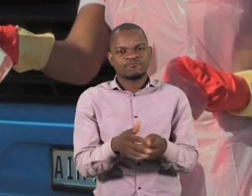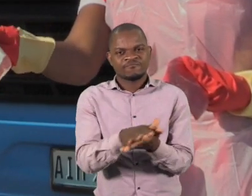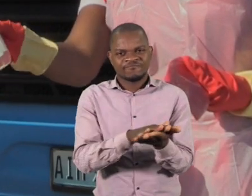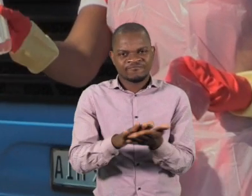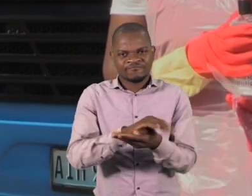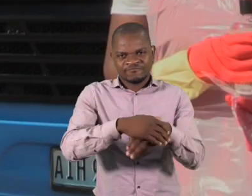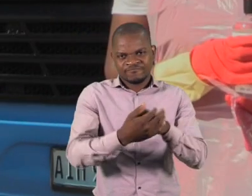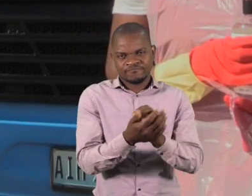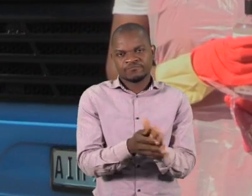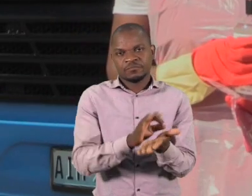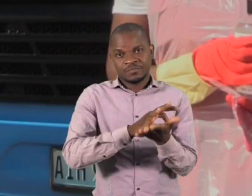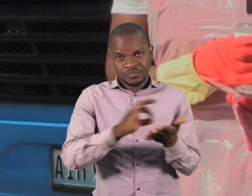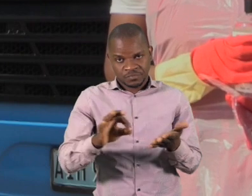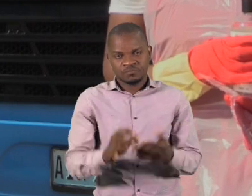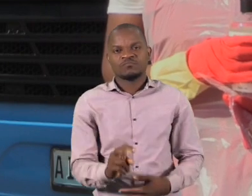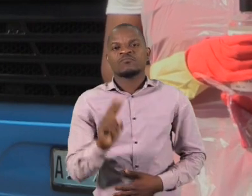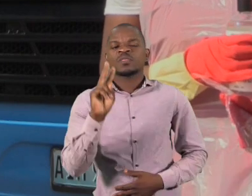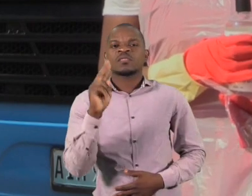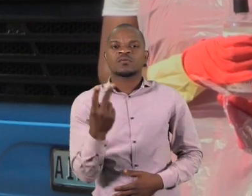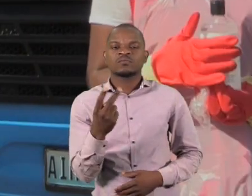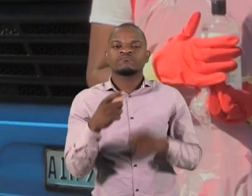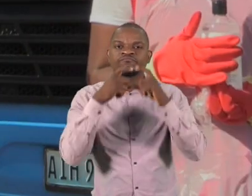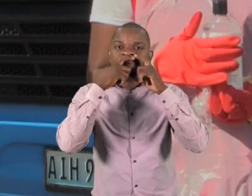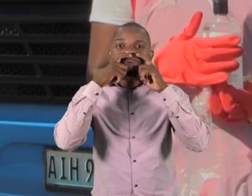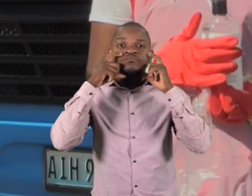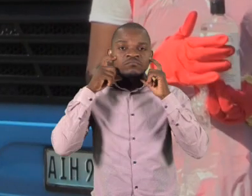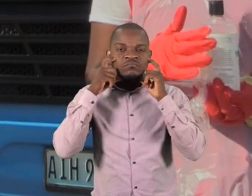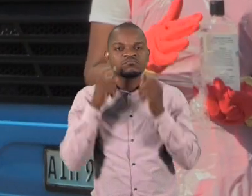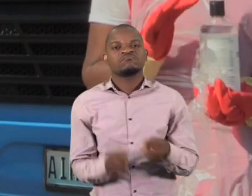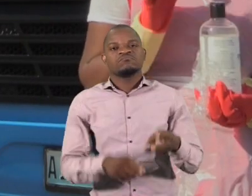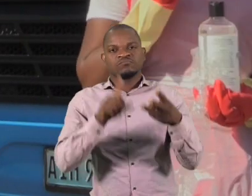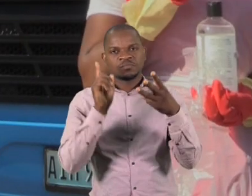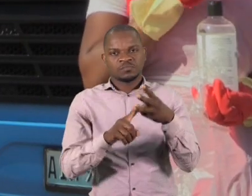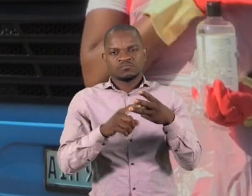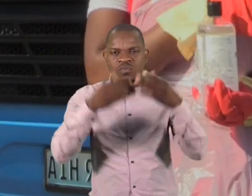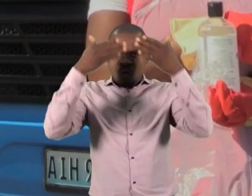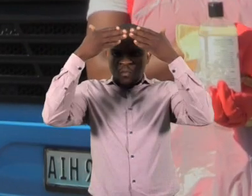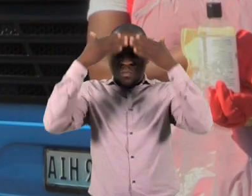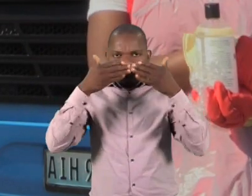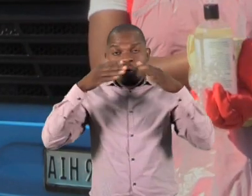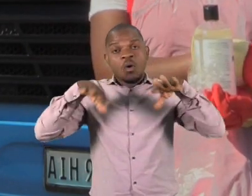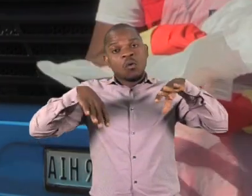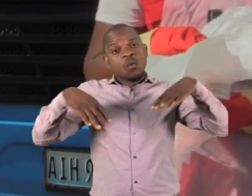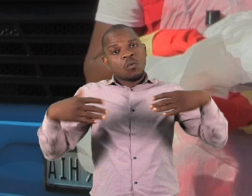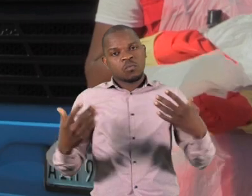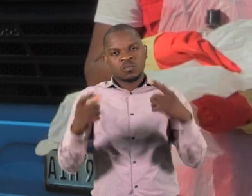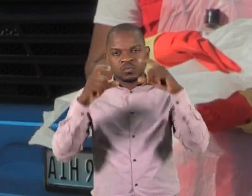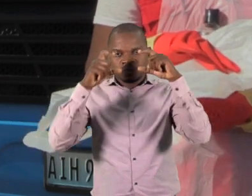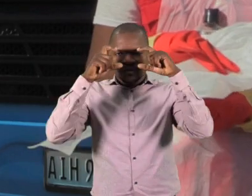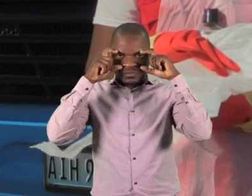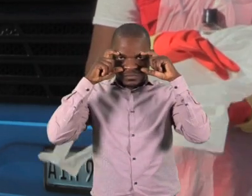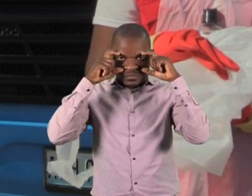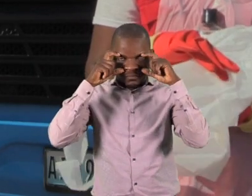higienizar as mãos com água e sabão ou álcool gel. Segundo, usar a máscara de proteção. Terceiro, colocar